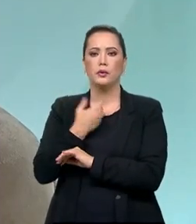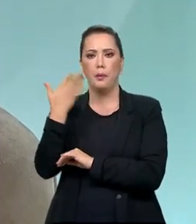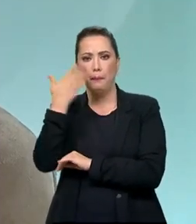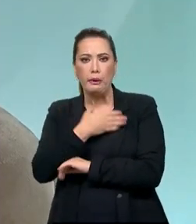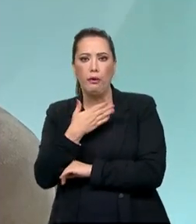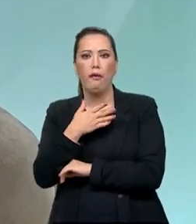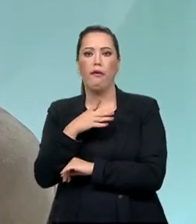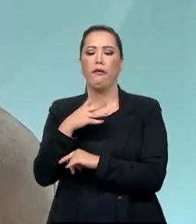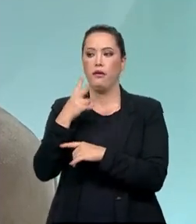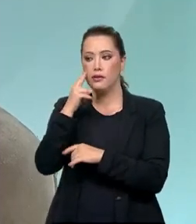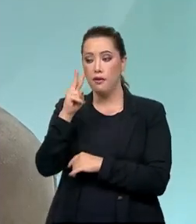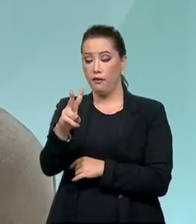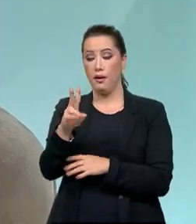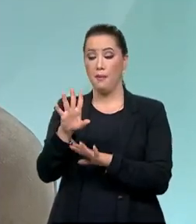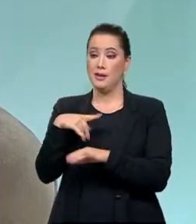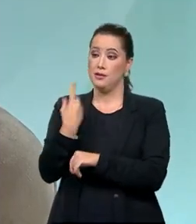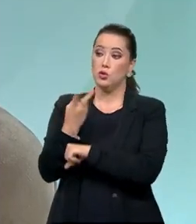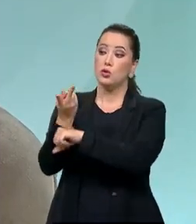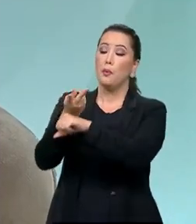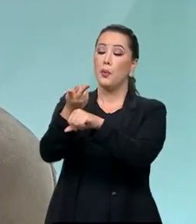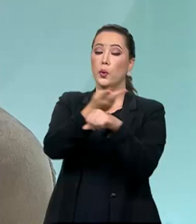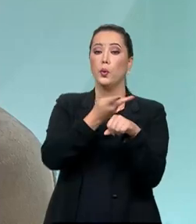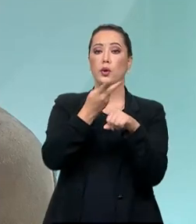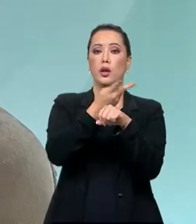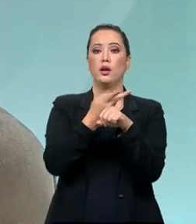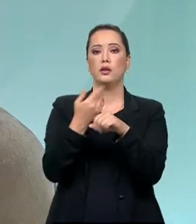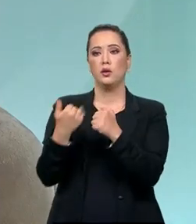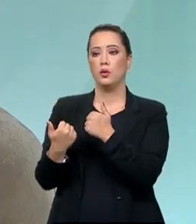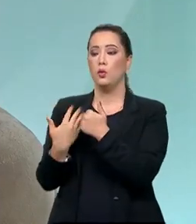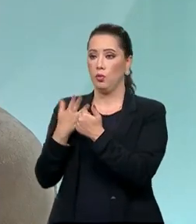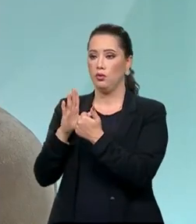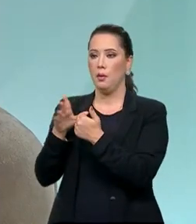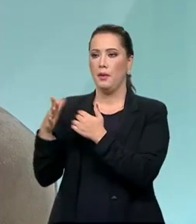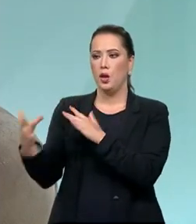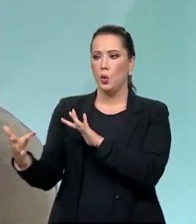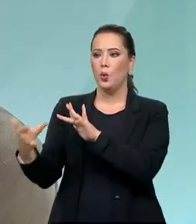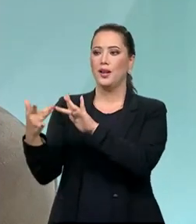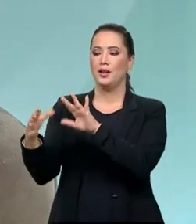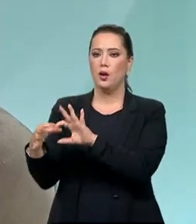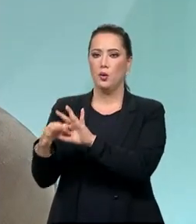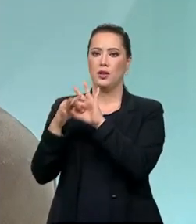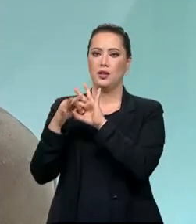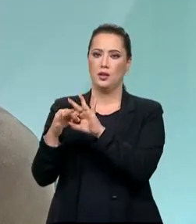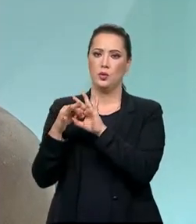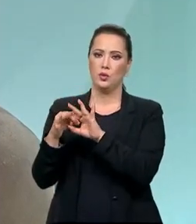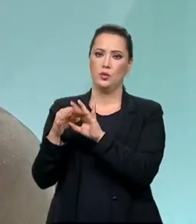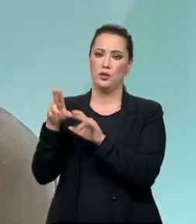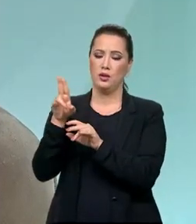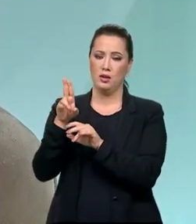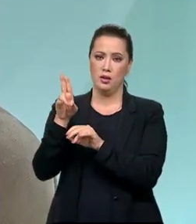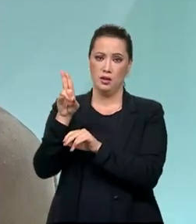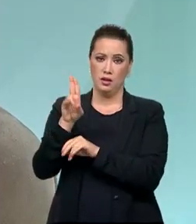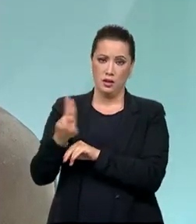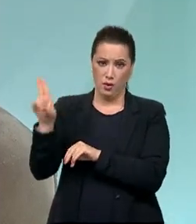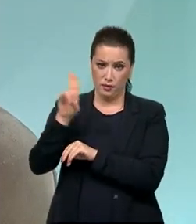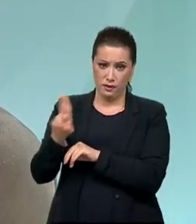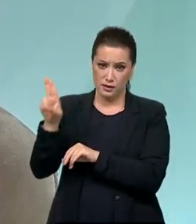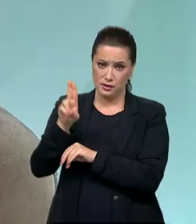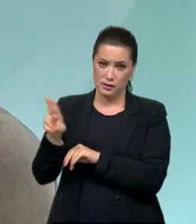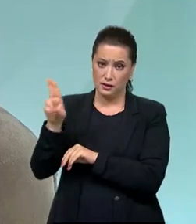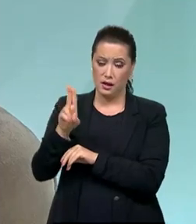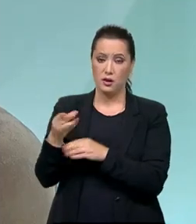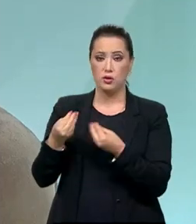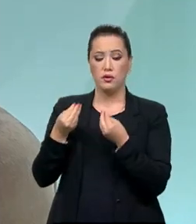estamos indo, buscando apoio na universidade. Então, junto com a CAPES, nós lançamos bolsas de